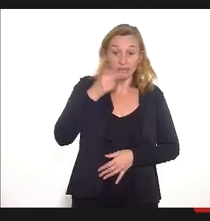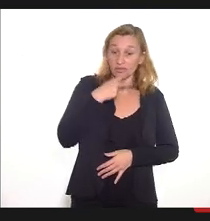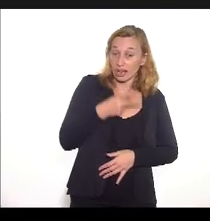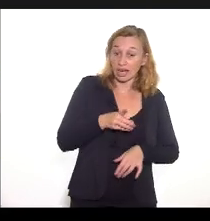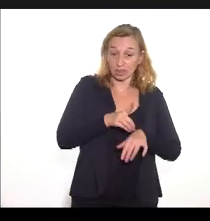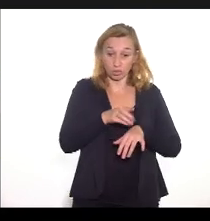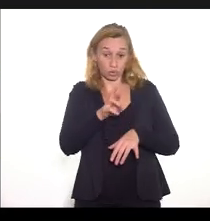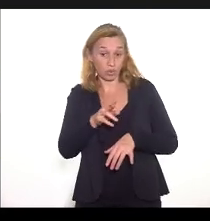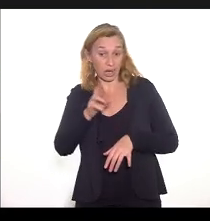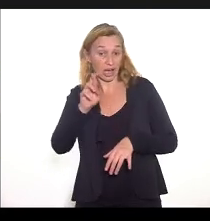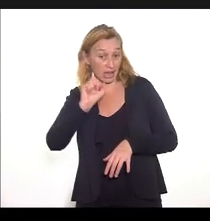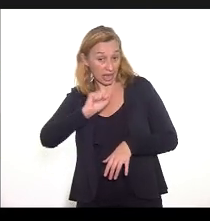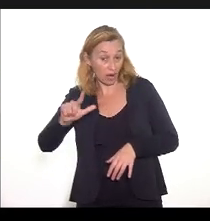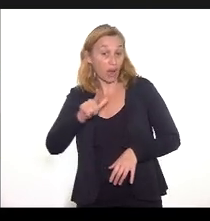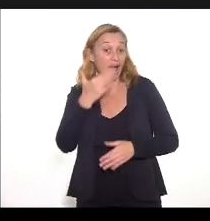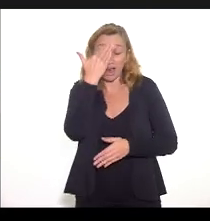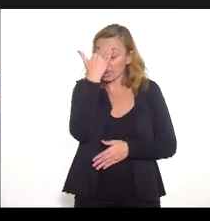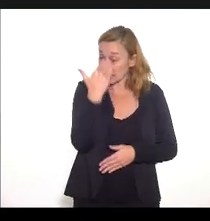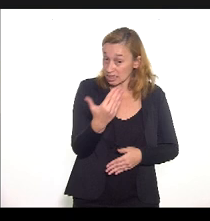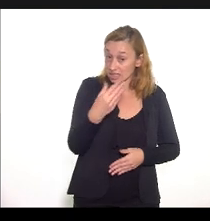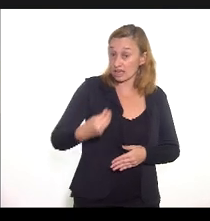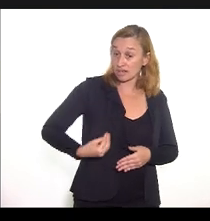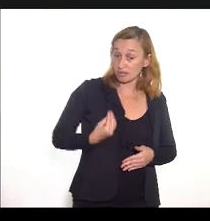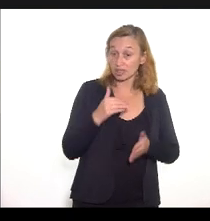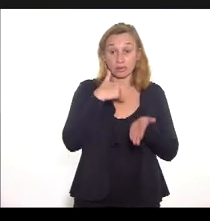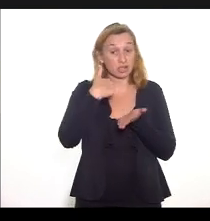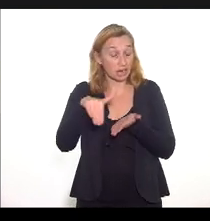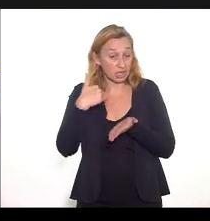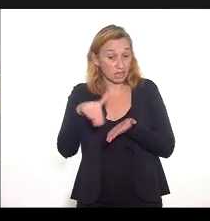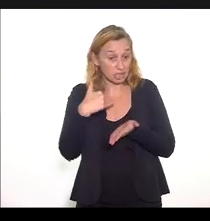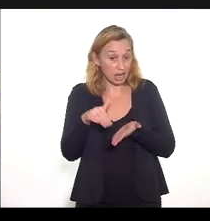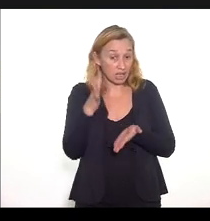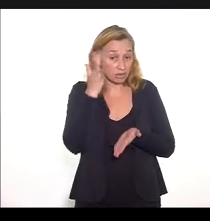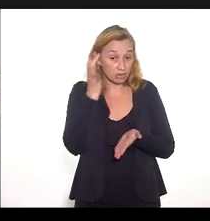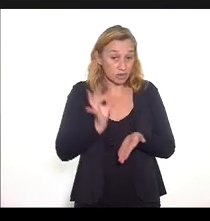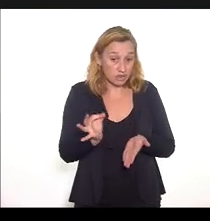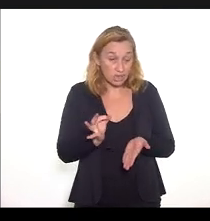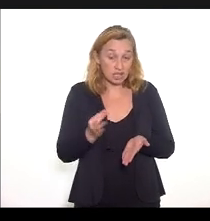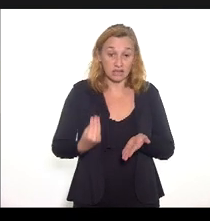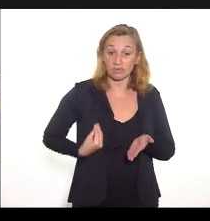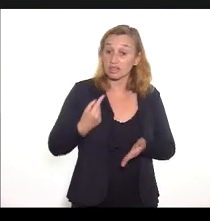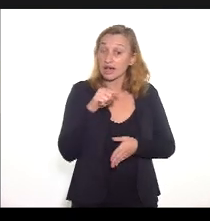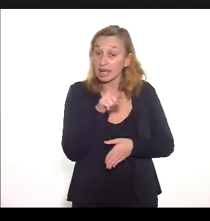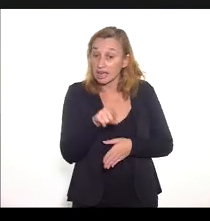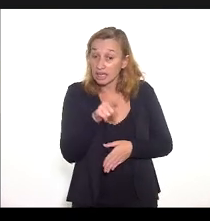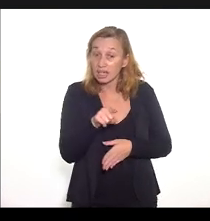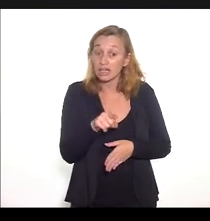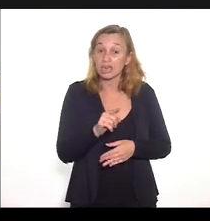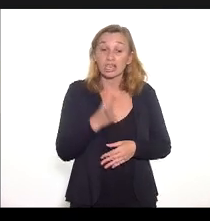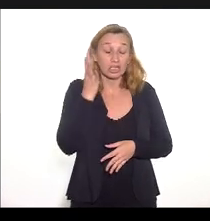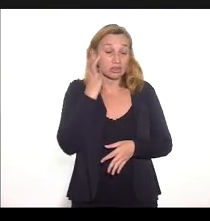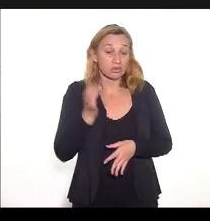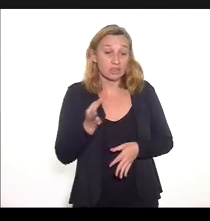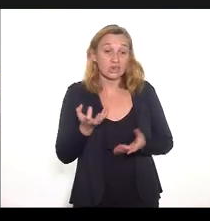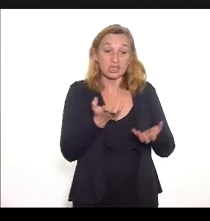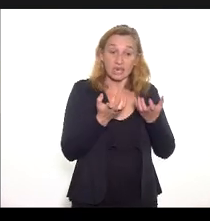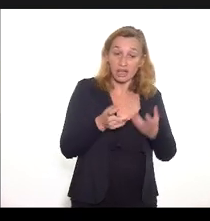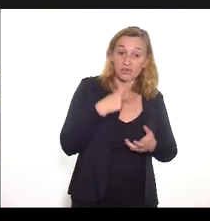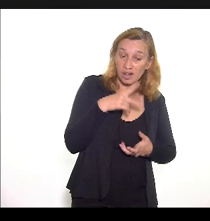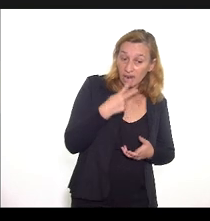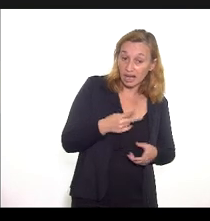Raquel, agradecer a presença do secretário, não sei se ele ainda se encontra presente, não sei se ele quer fazer alguma